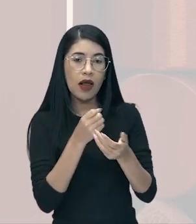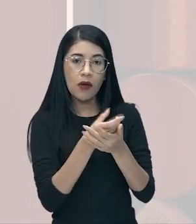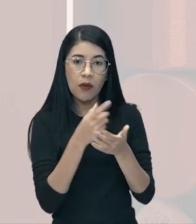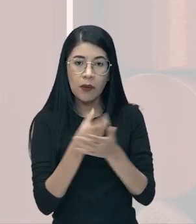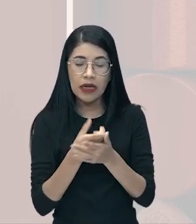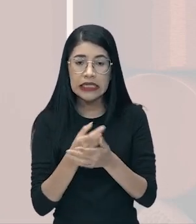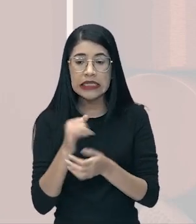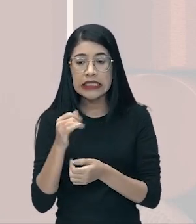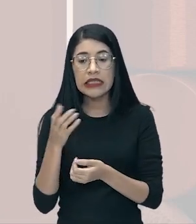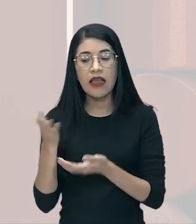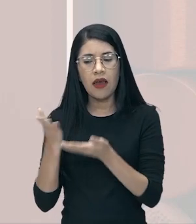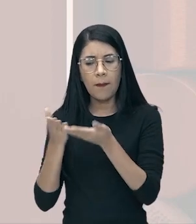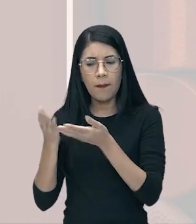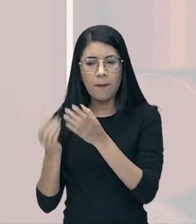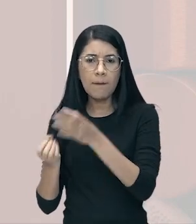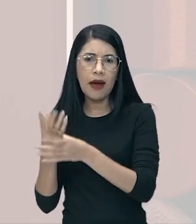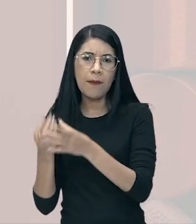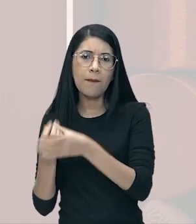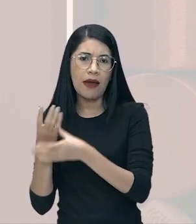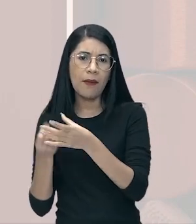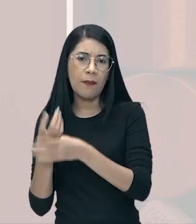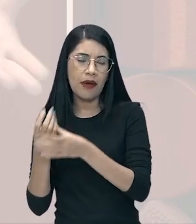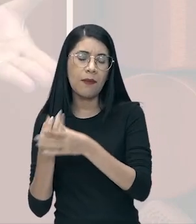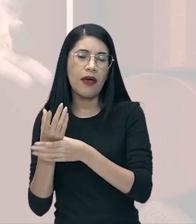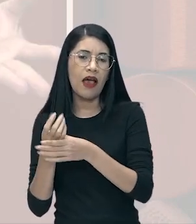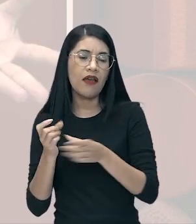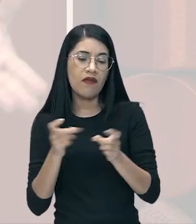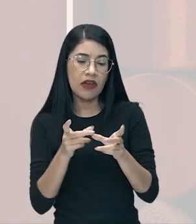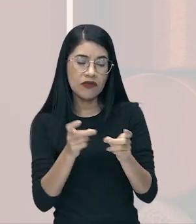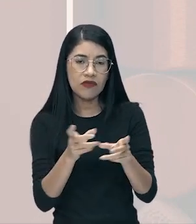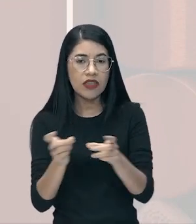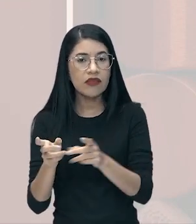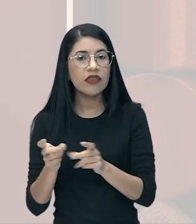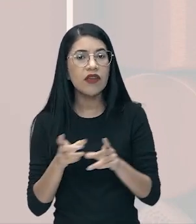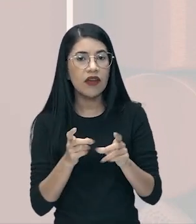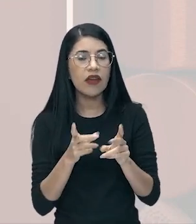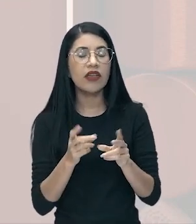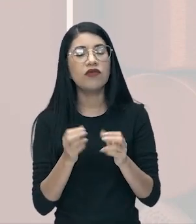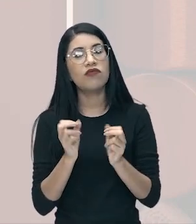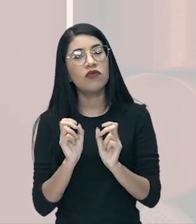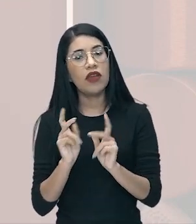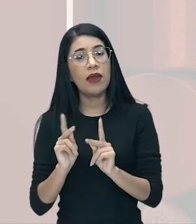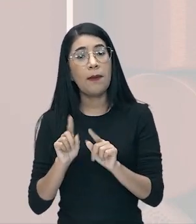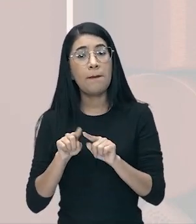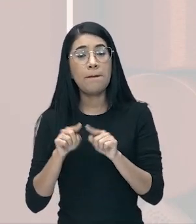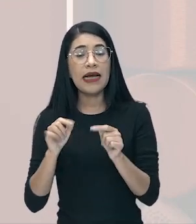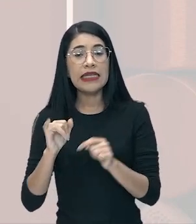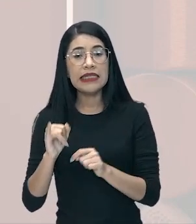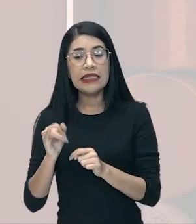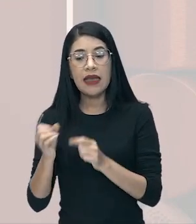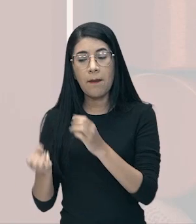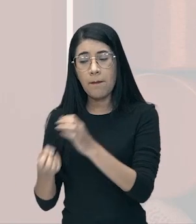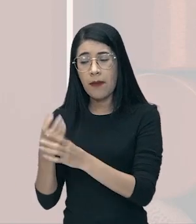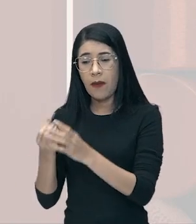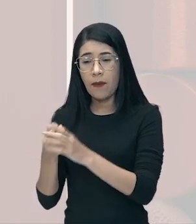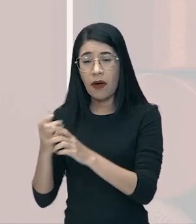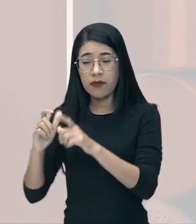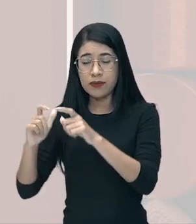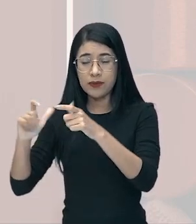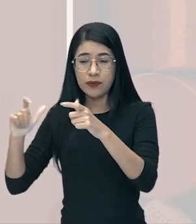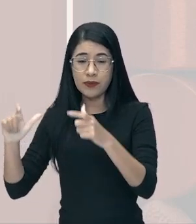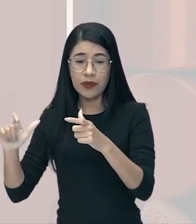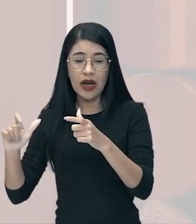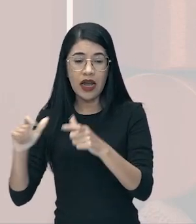demanda, galera, se produz muito e se vende muito consequentemente. Quando se produz muito e não tem